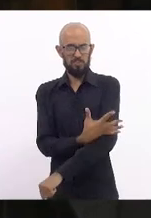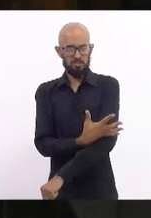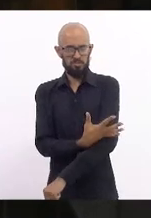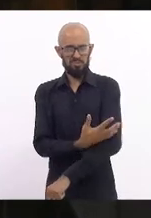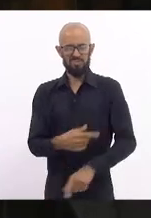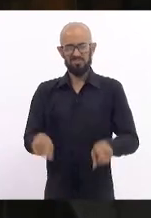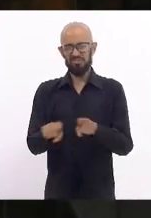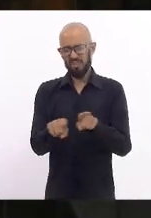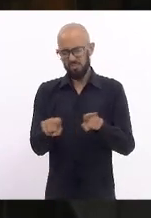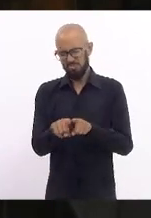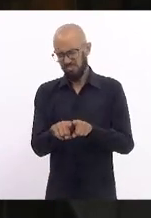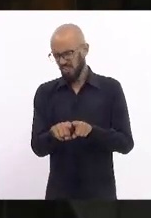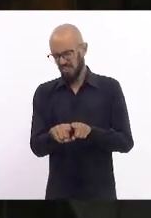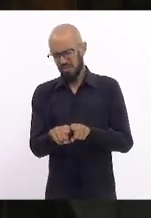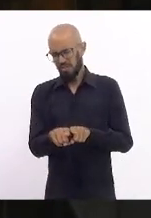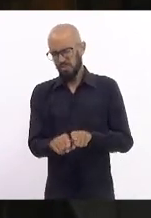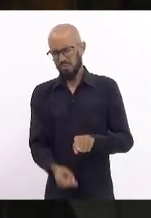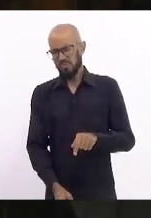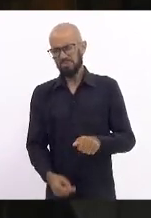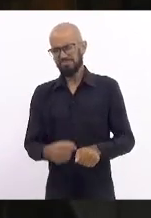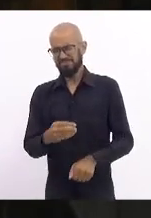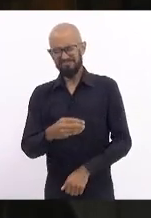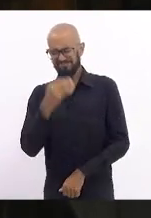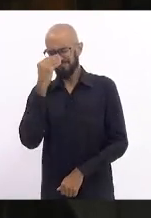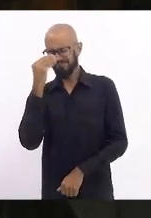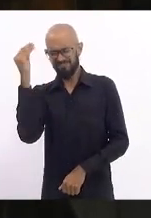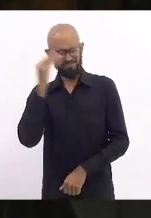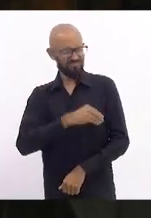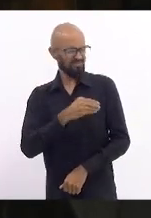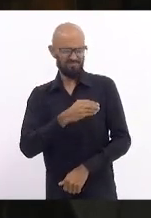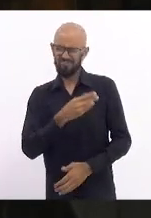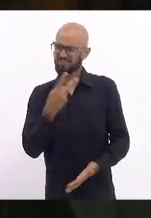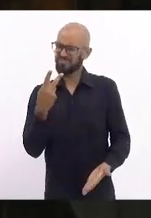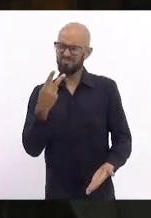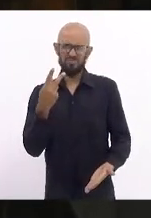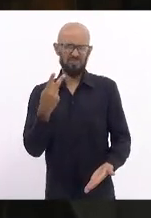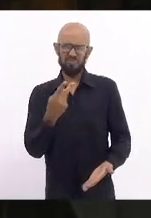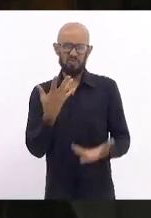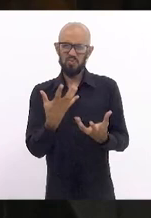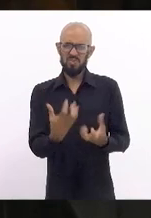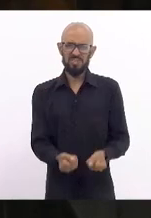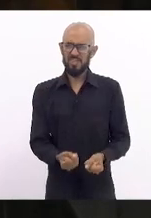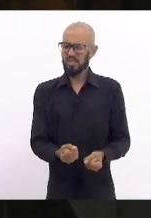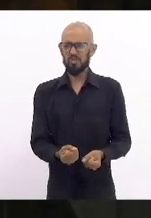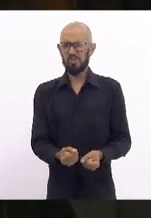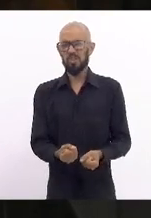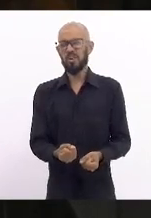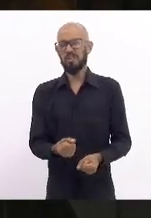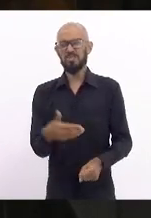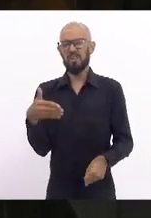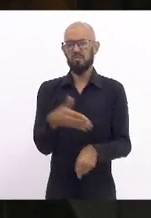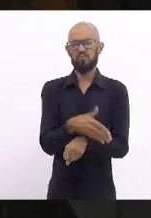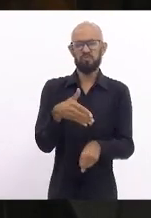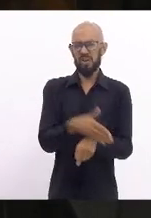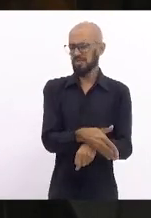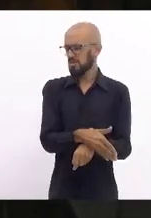de uma forma veemente a essa invasão.